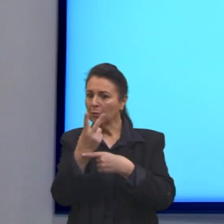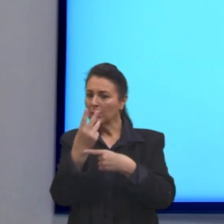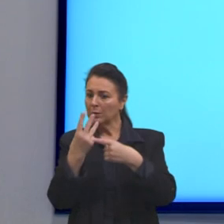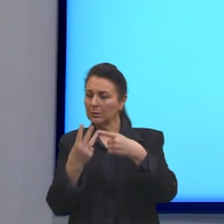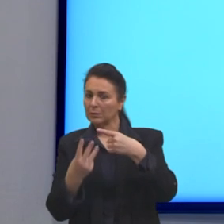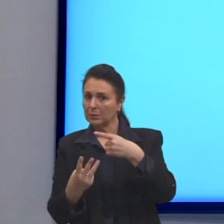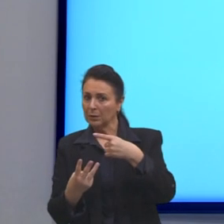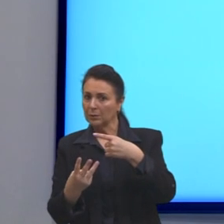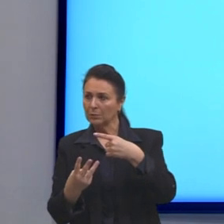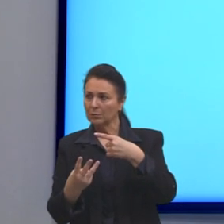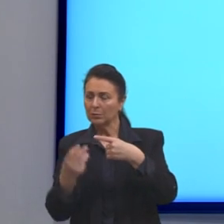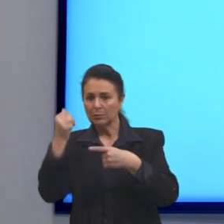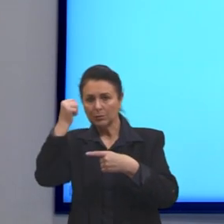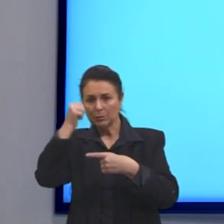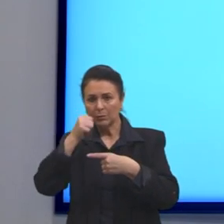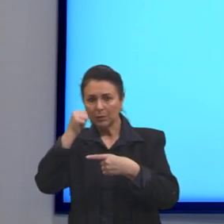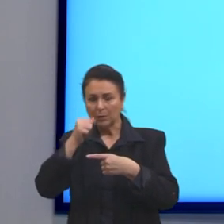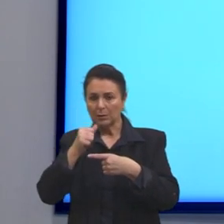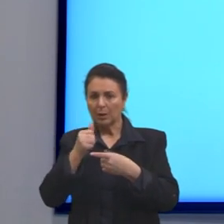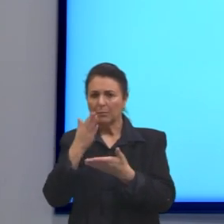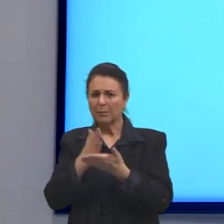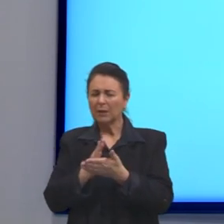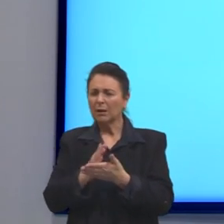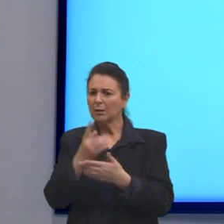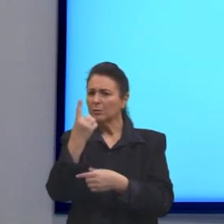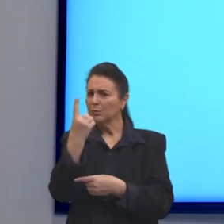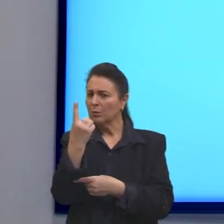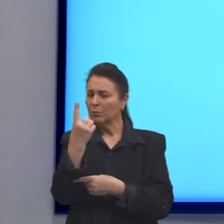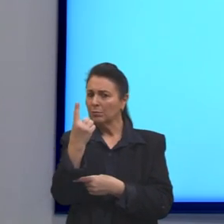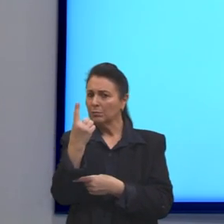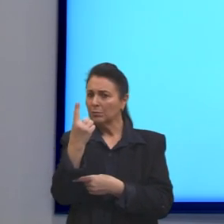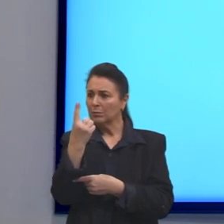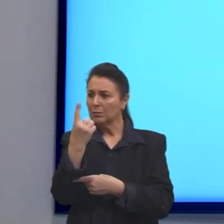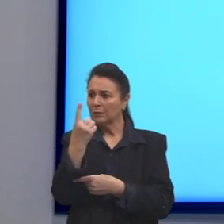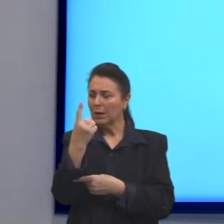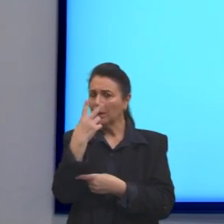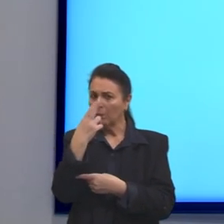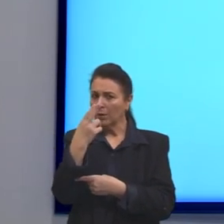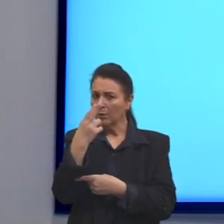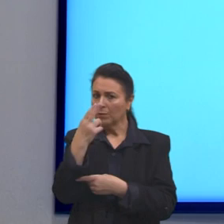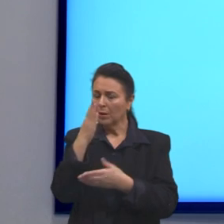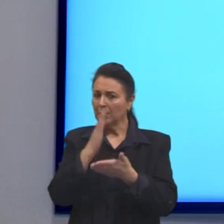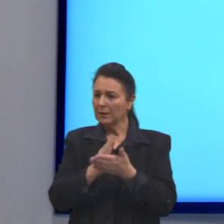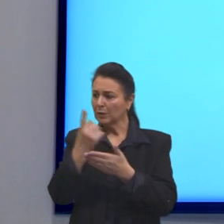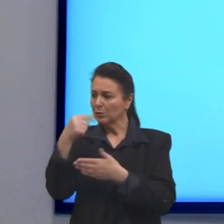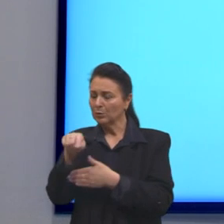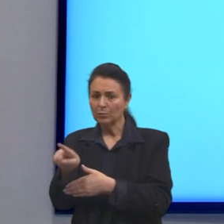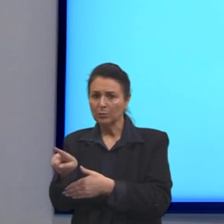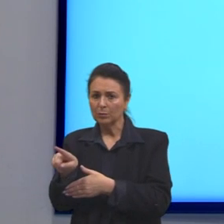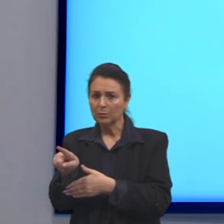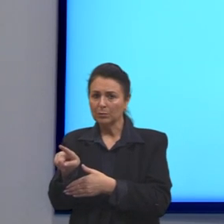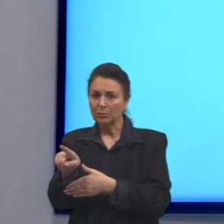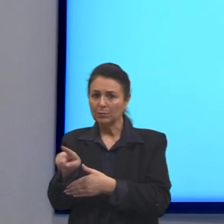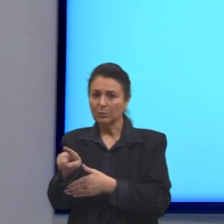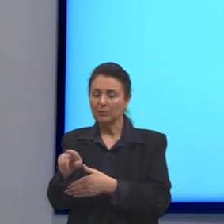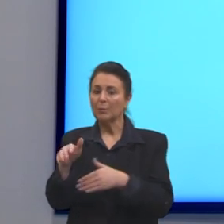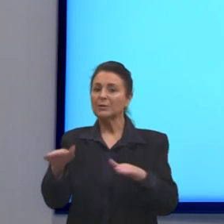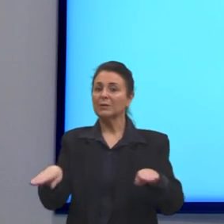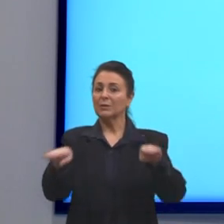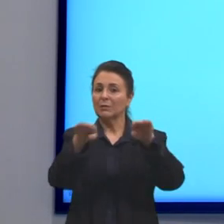porque é metade, metade de um é igual à metade do outro. Então, nós vamos igualar essas informações.